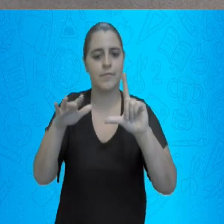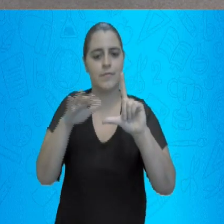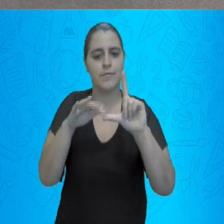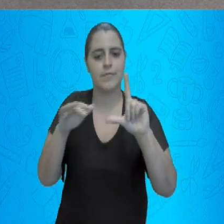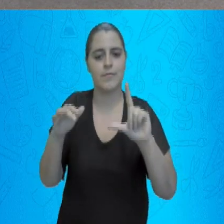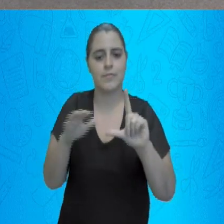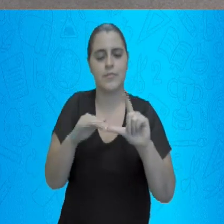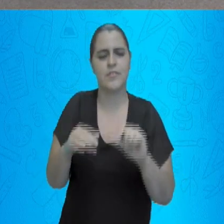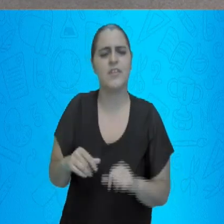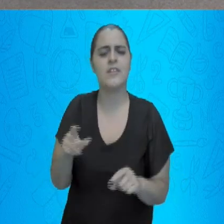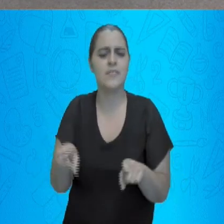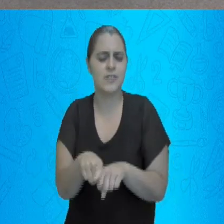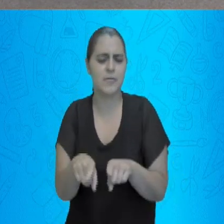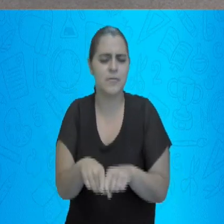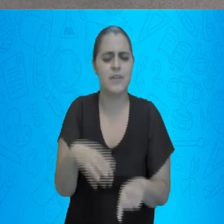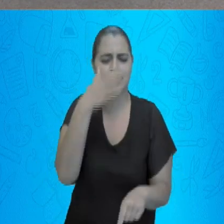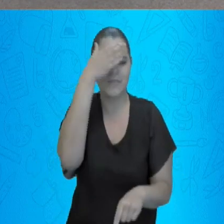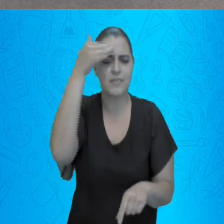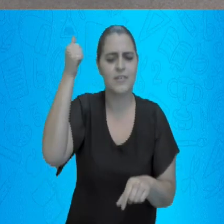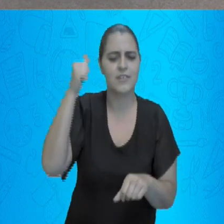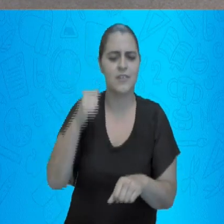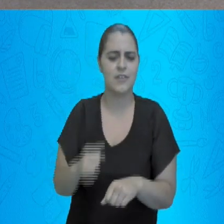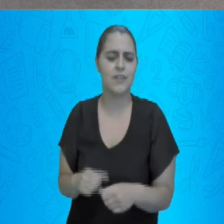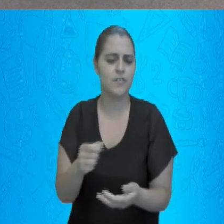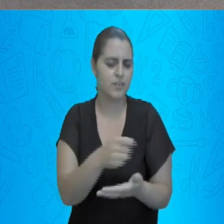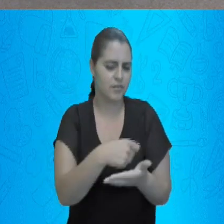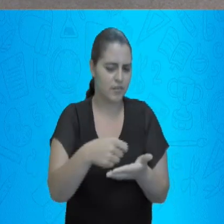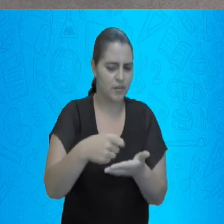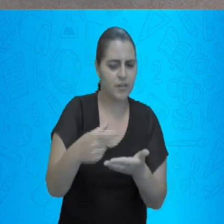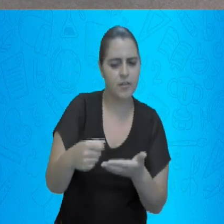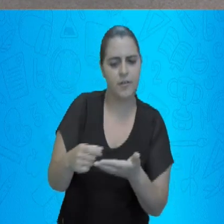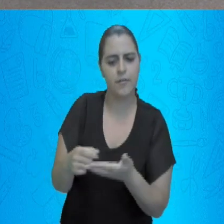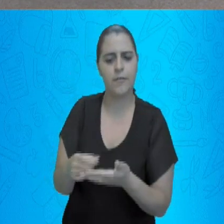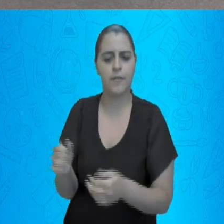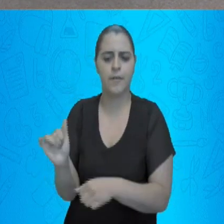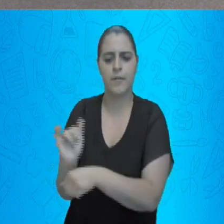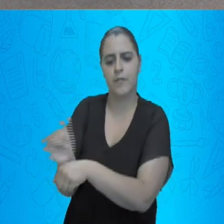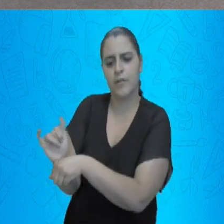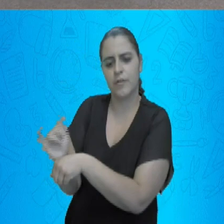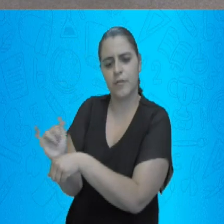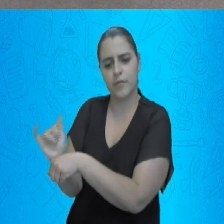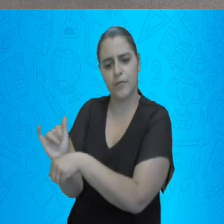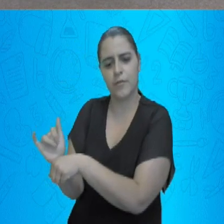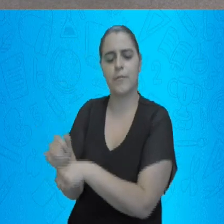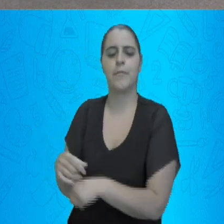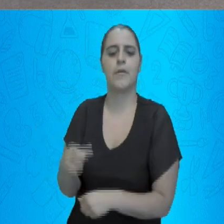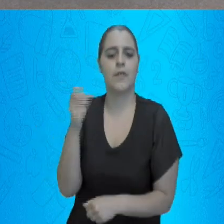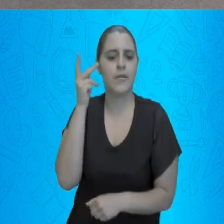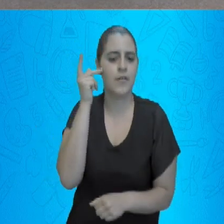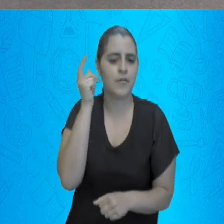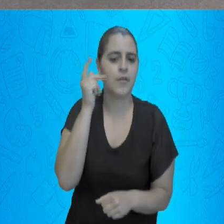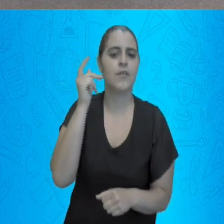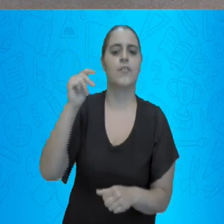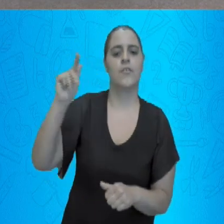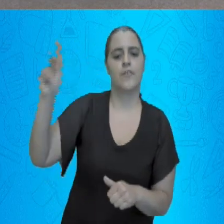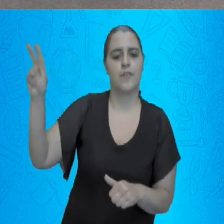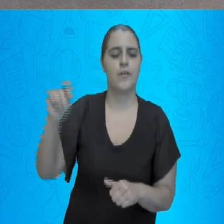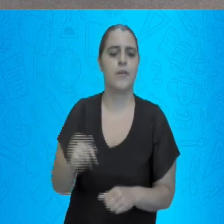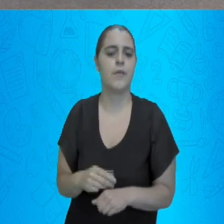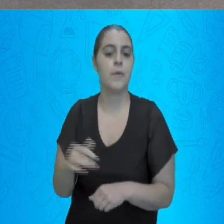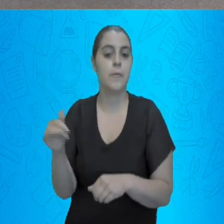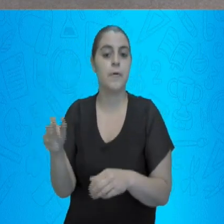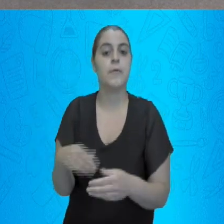da tela. E também não se esqueçam de inscrever-se no canal da SmetGV no YouTube. Porque as nossas aulas